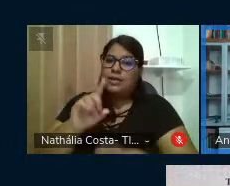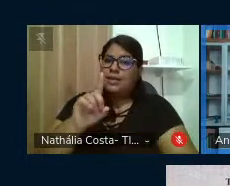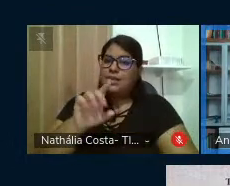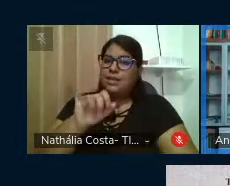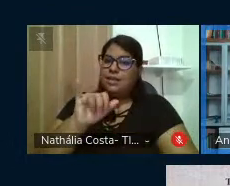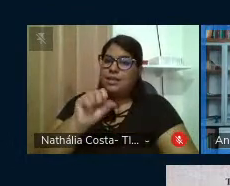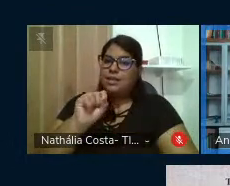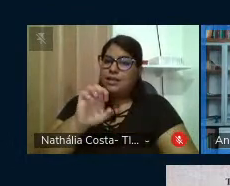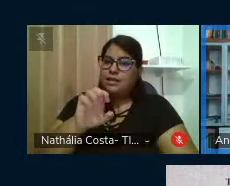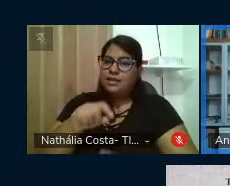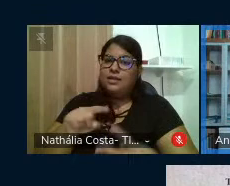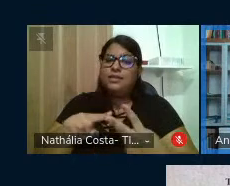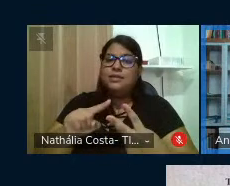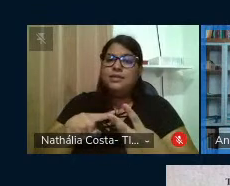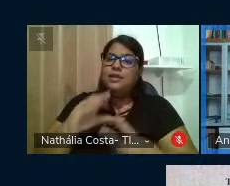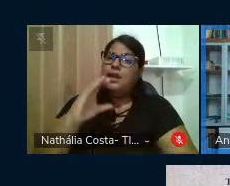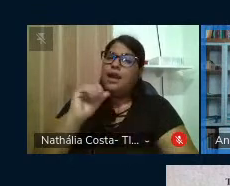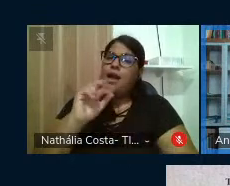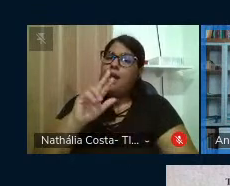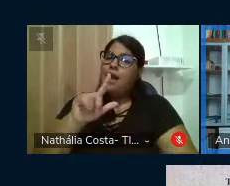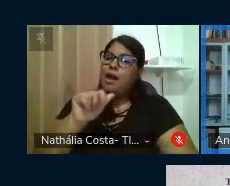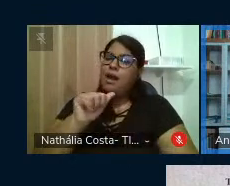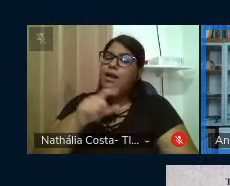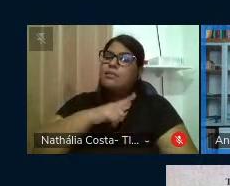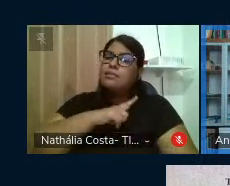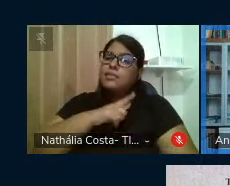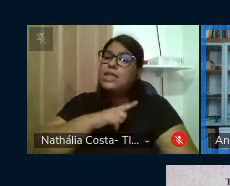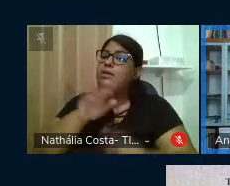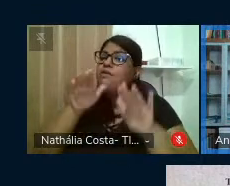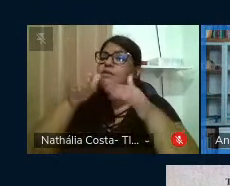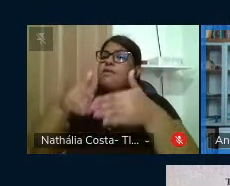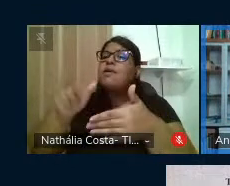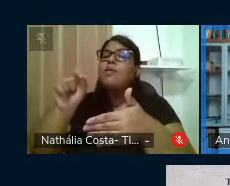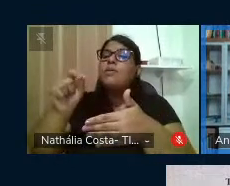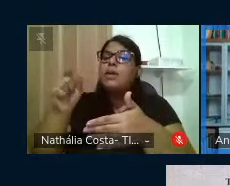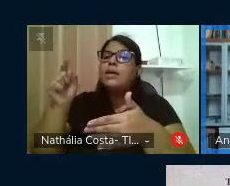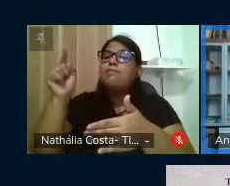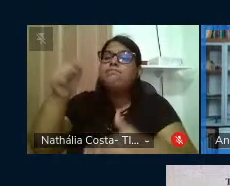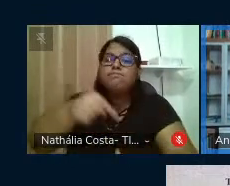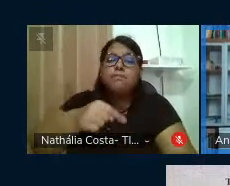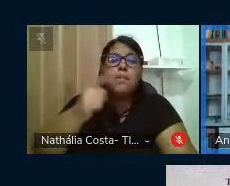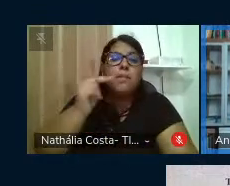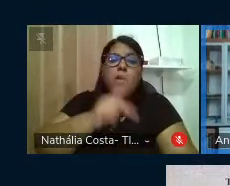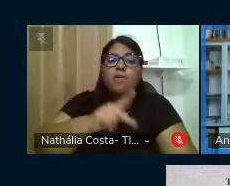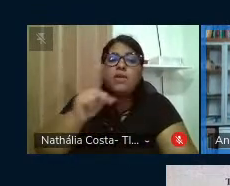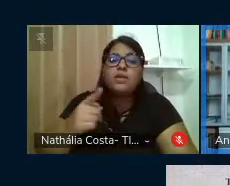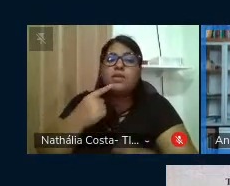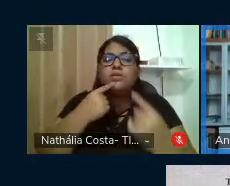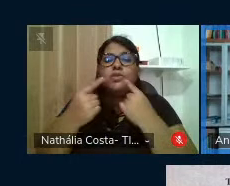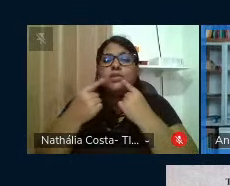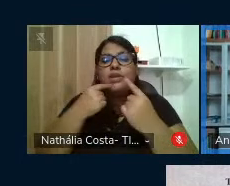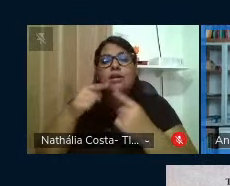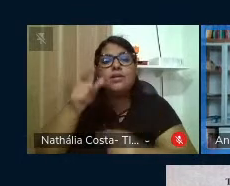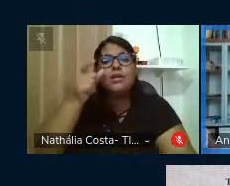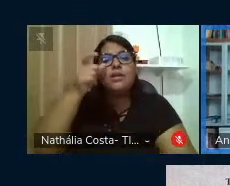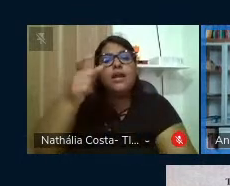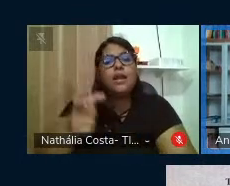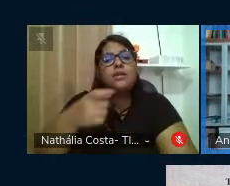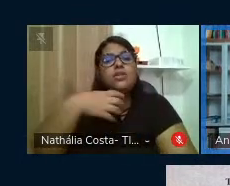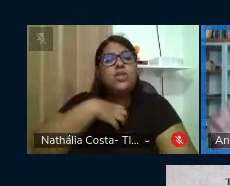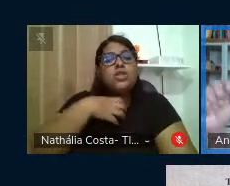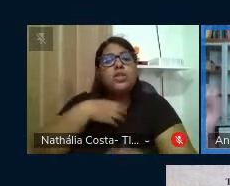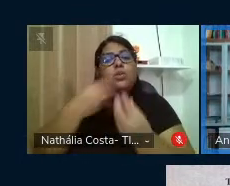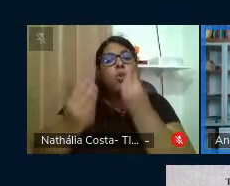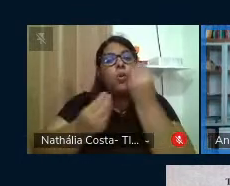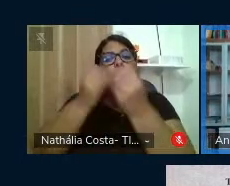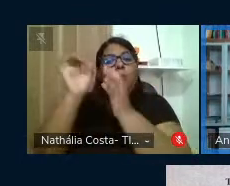e que tem como centro trazer o professor para o diálogo. E é muito interessante a forma como ele